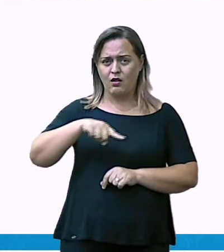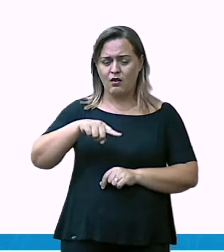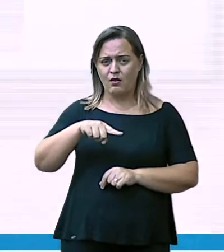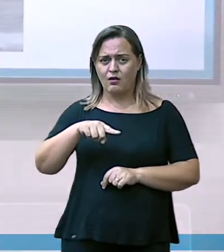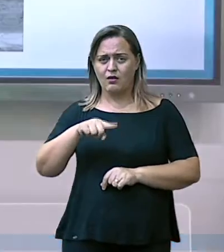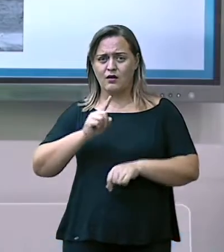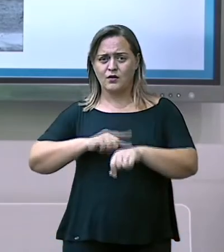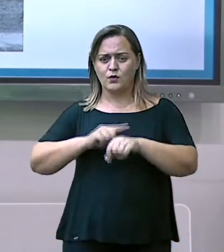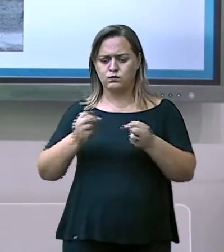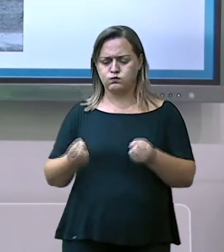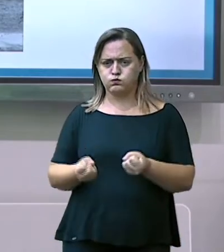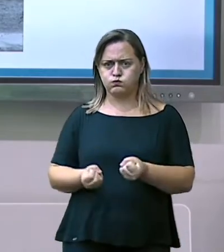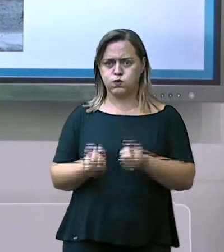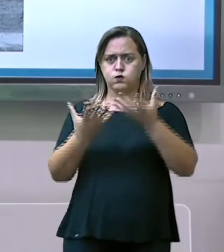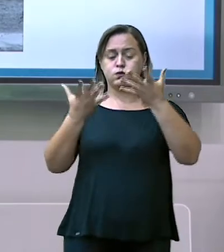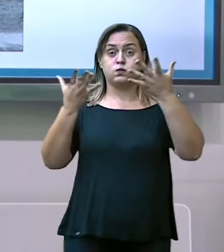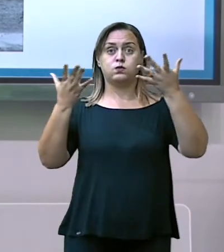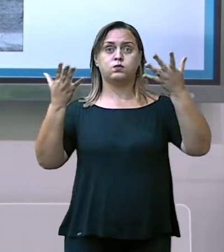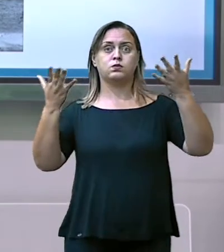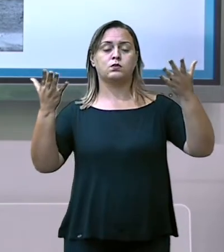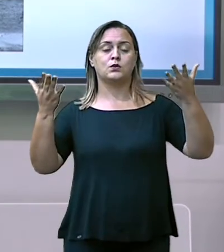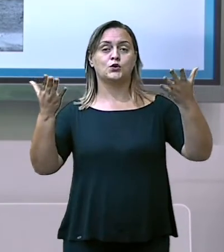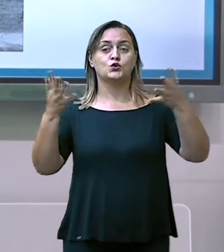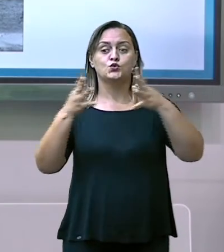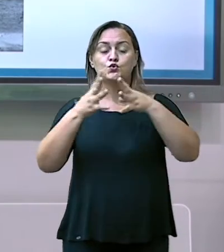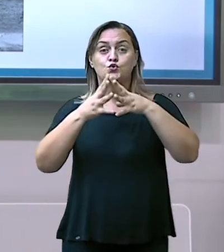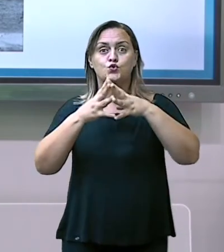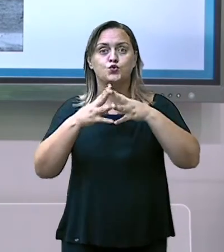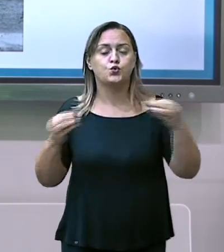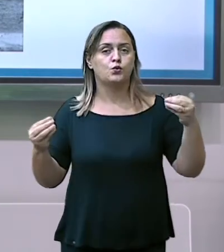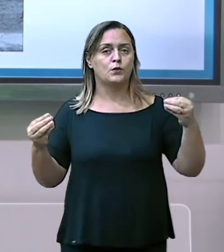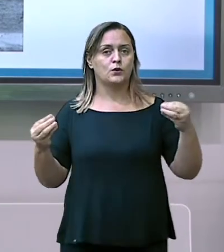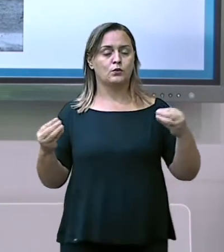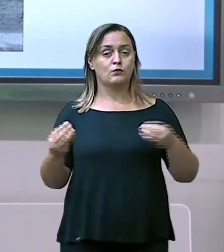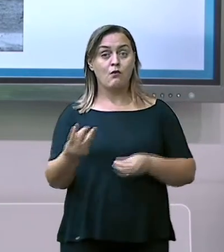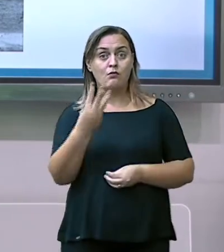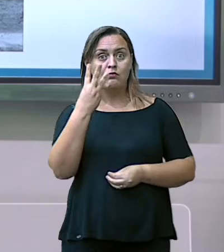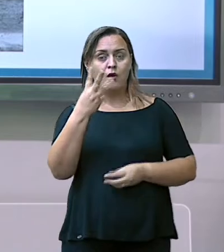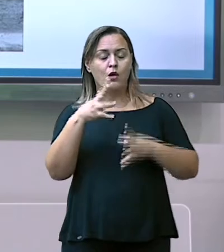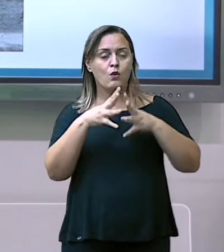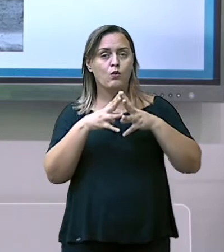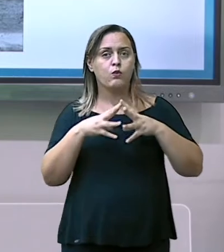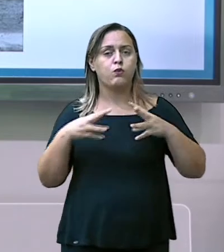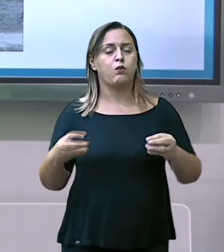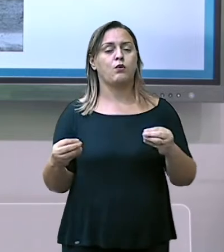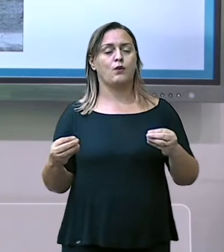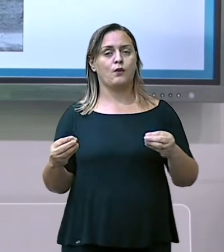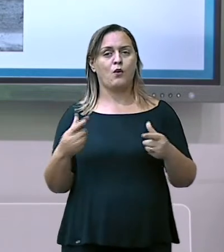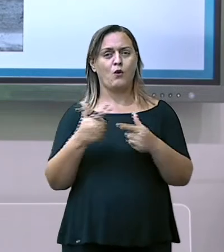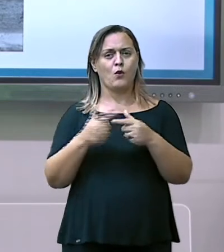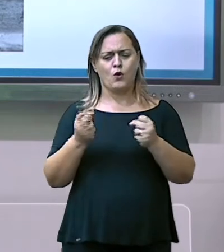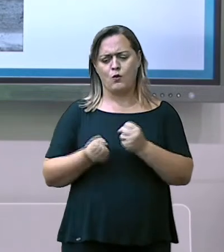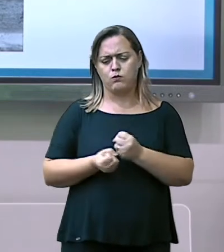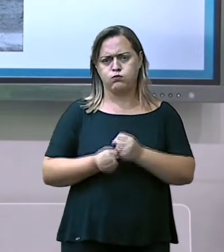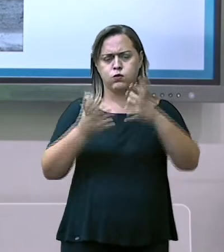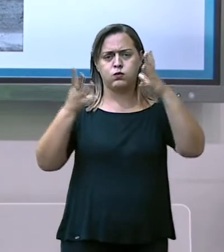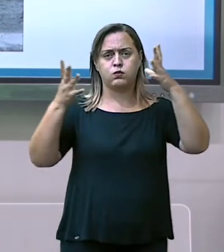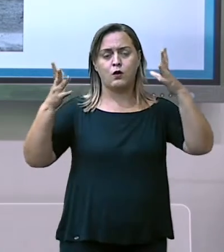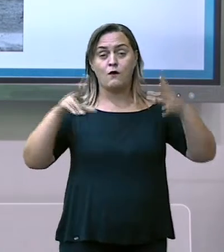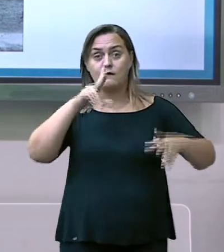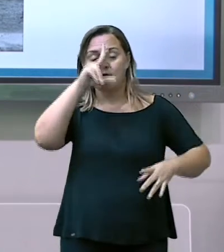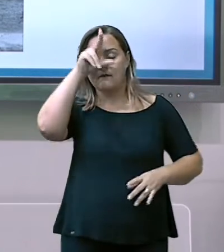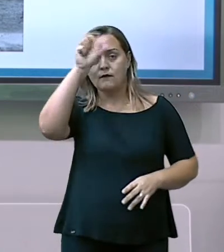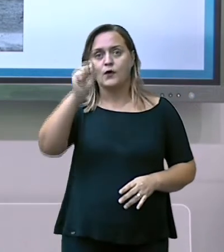Três ilhas próximas ali. Tamanha foi a destruição. Agora, nós não